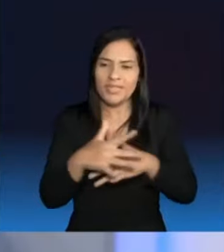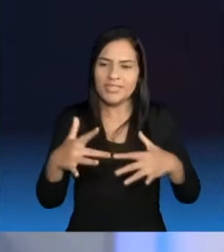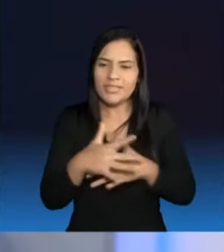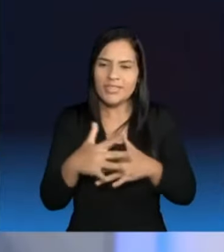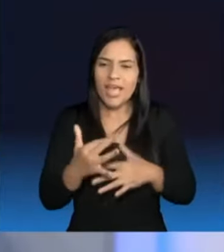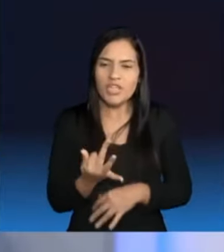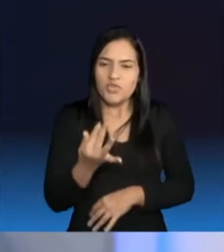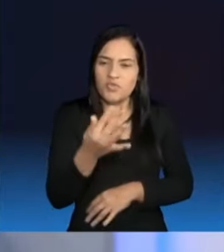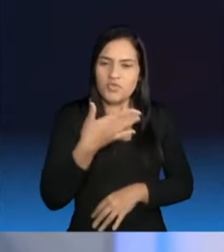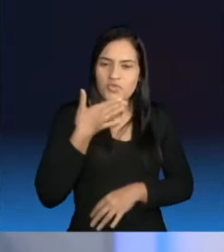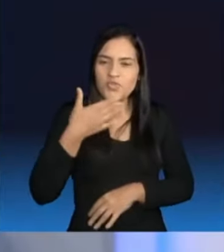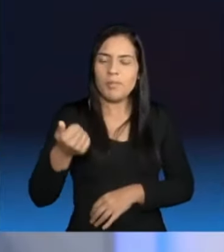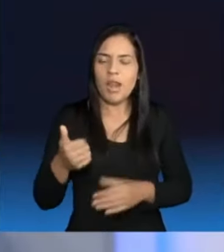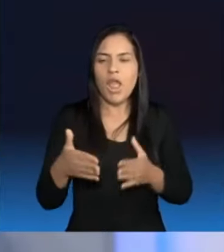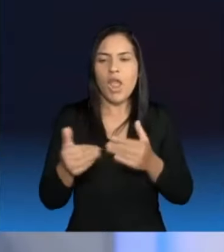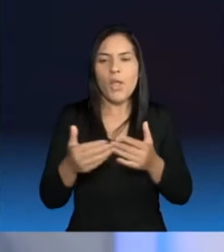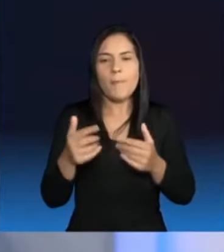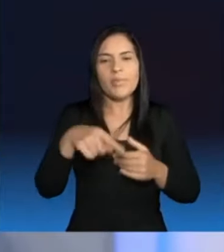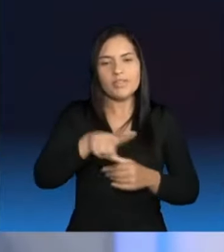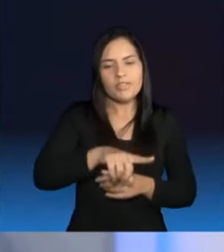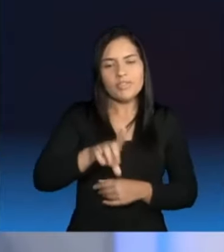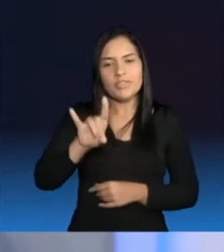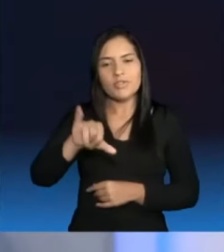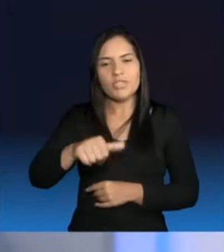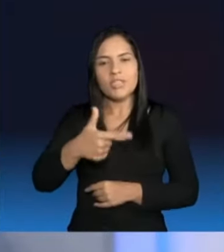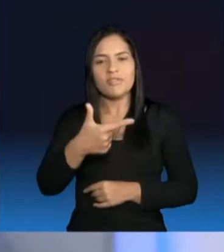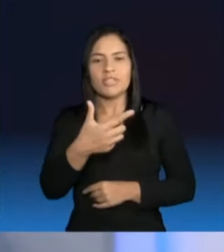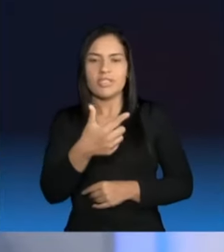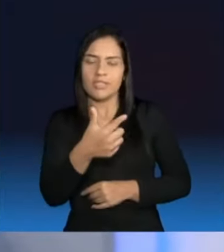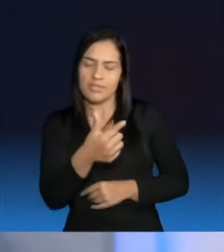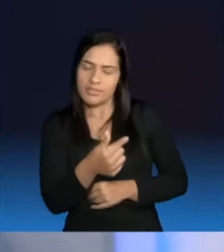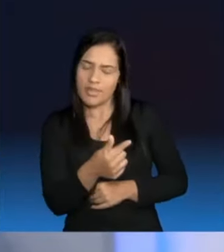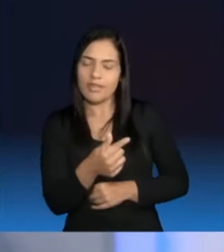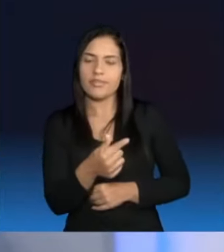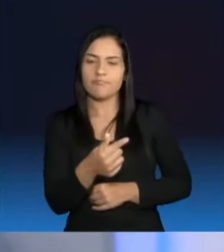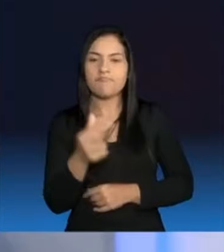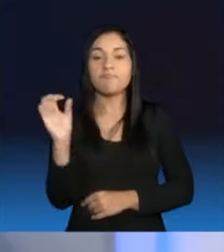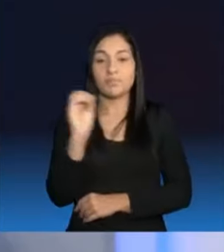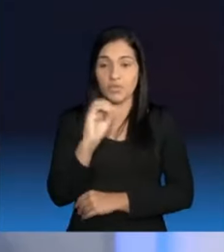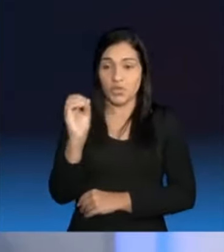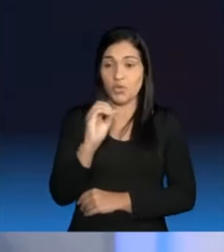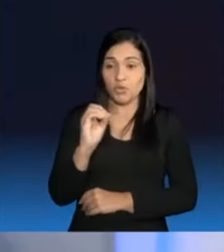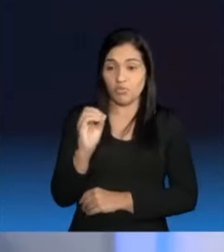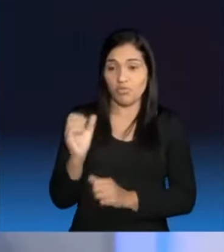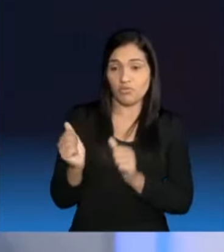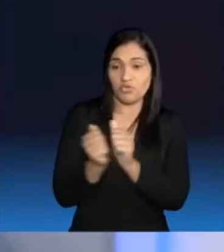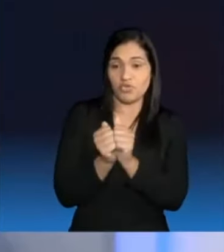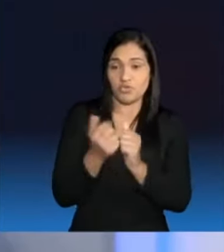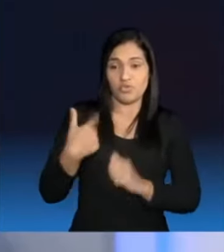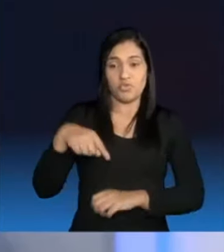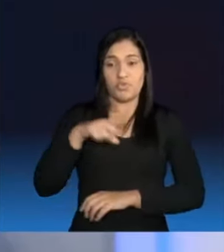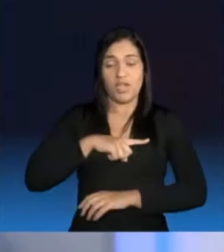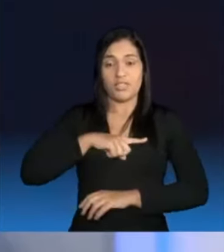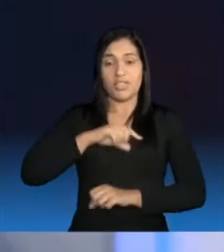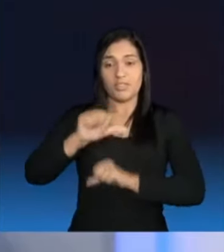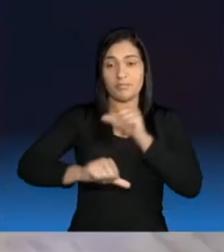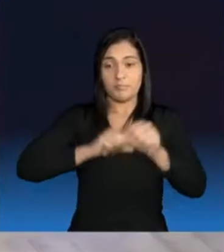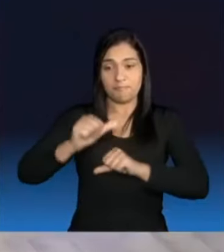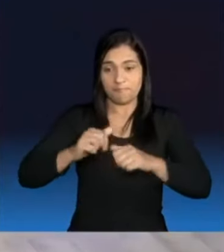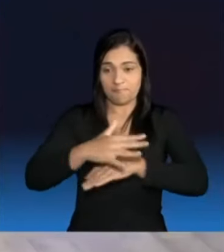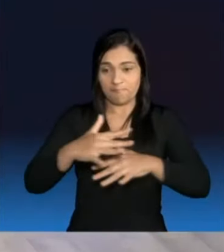E eu peço a você para, no dia 27 de outubro, vir com a gente, para a gente transformar essa cidade com todo o seu potencial.